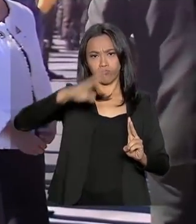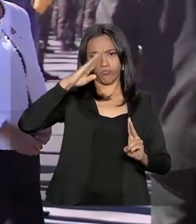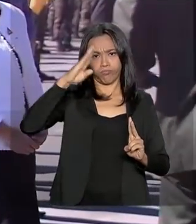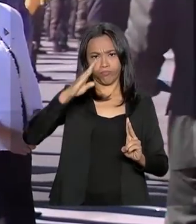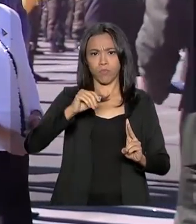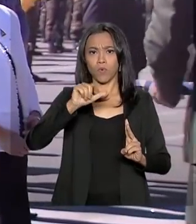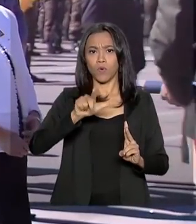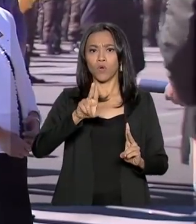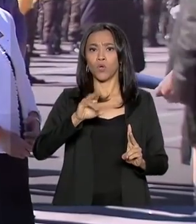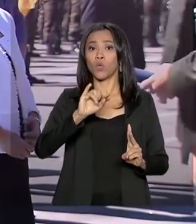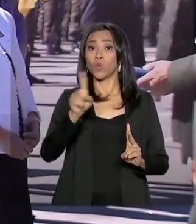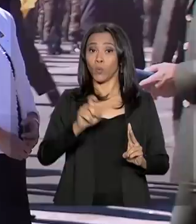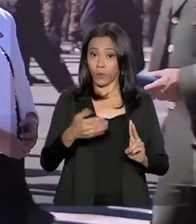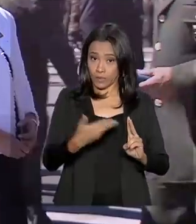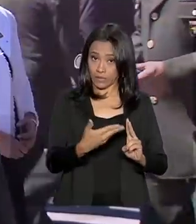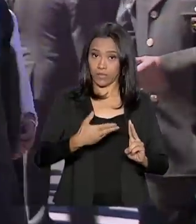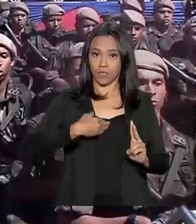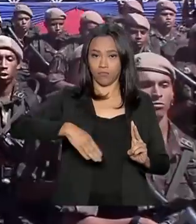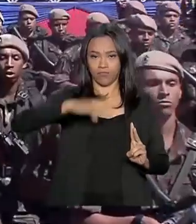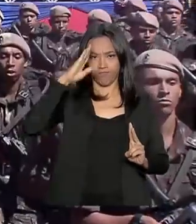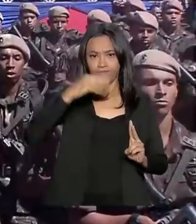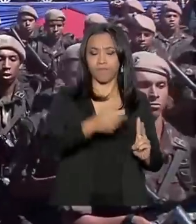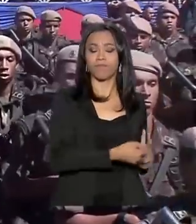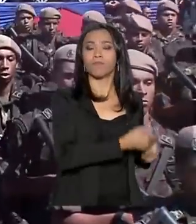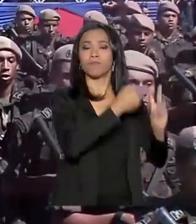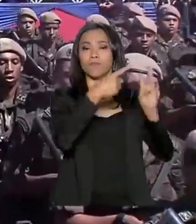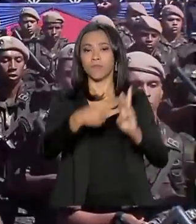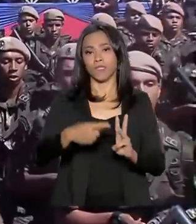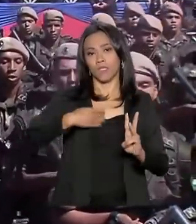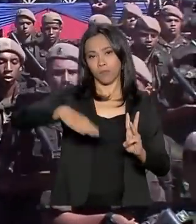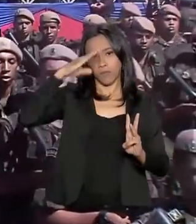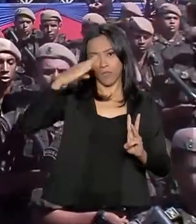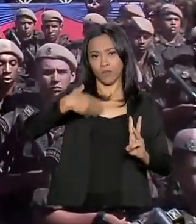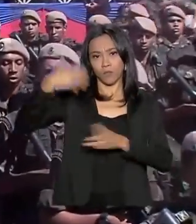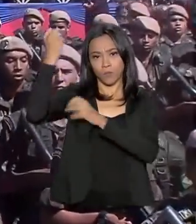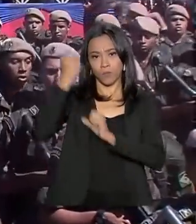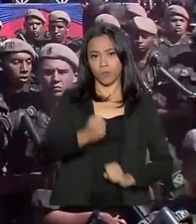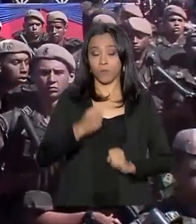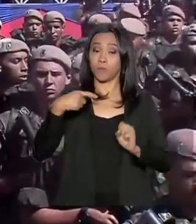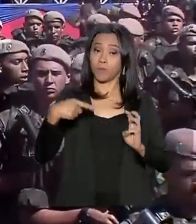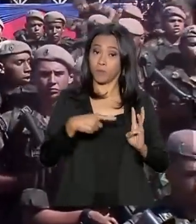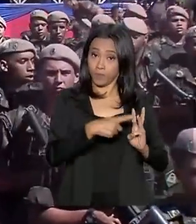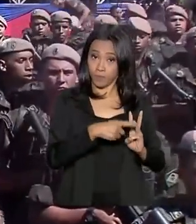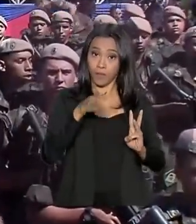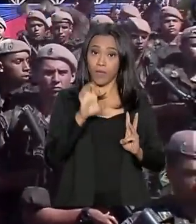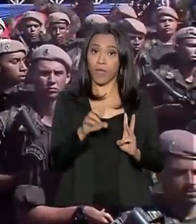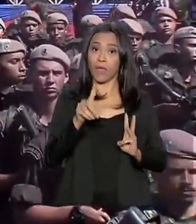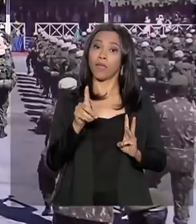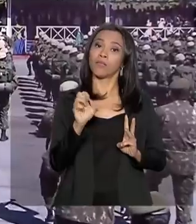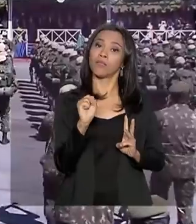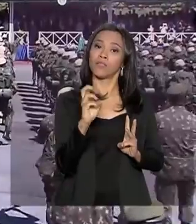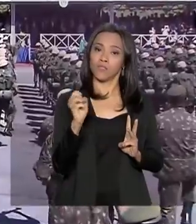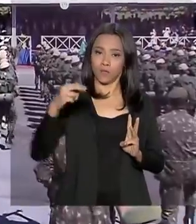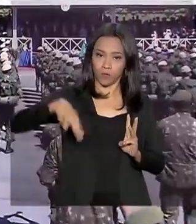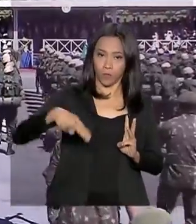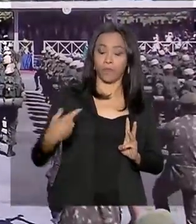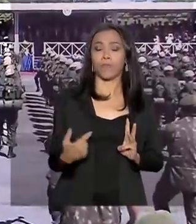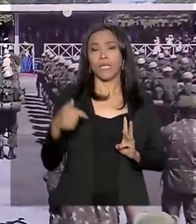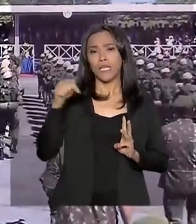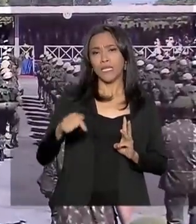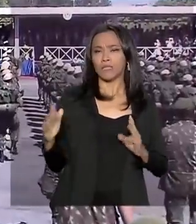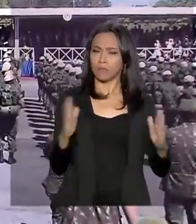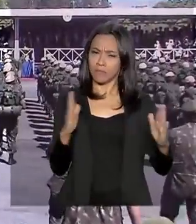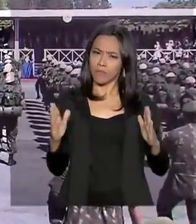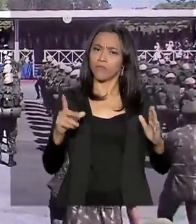general Luiz Eduardo Ramos, e também o comandante do Exército, Edson Leal Pujol. Ao longo da solenidade, foram